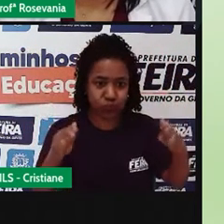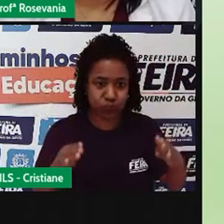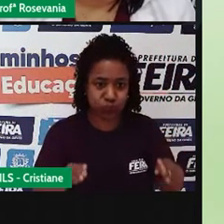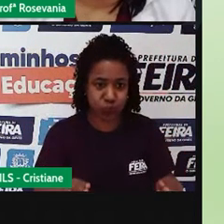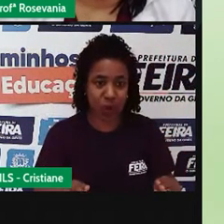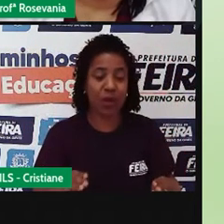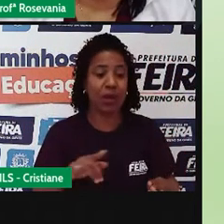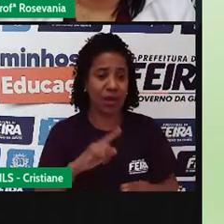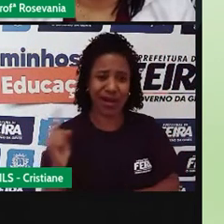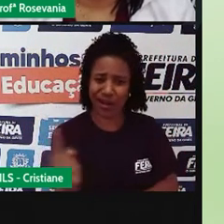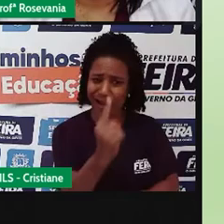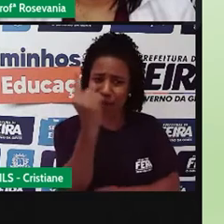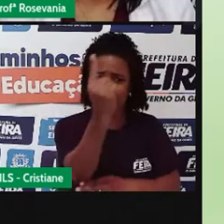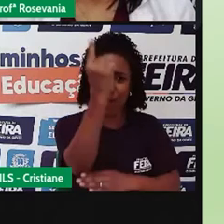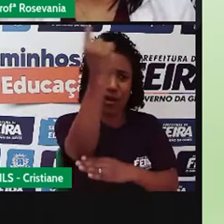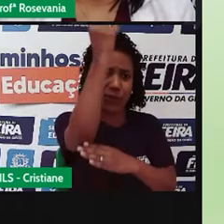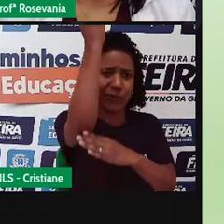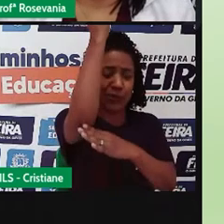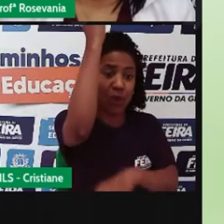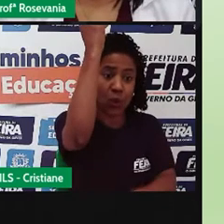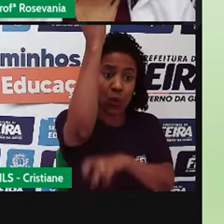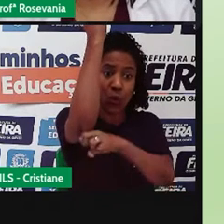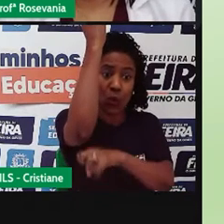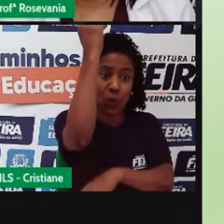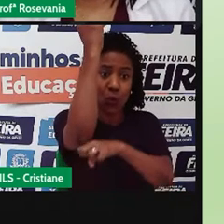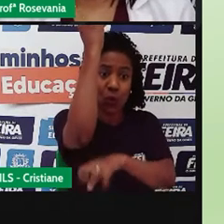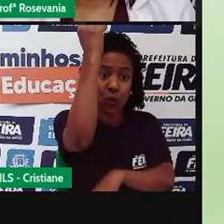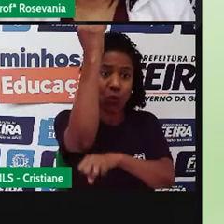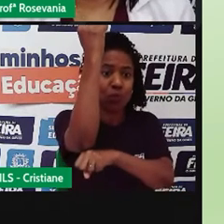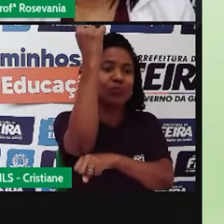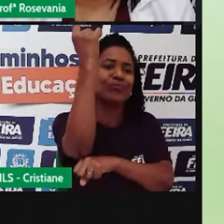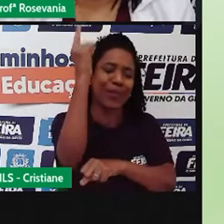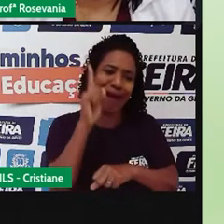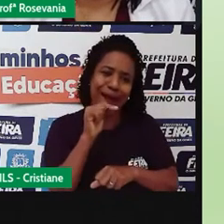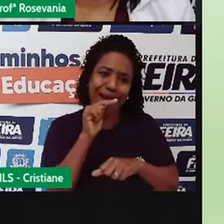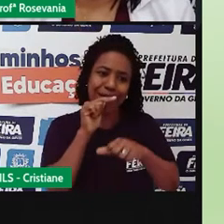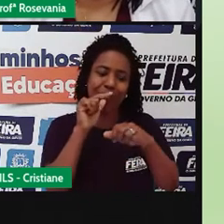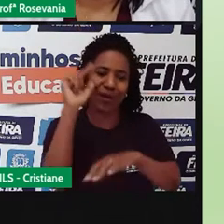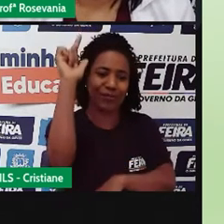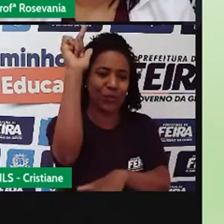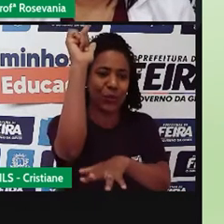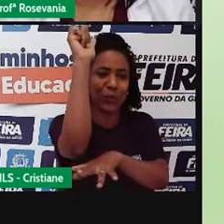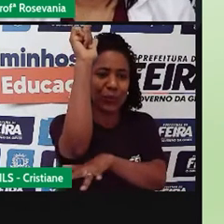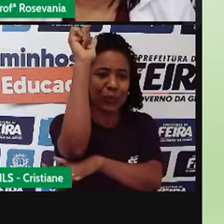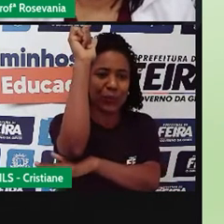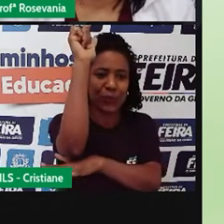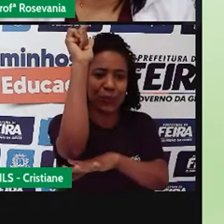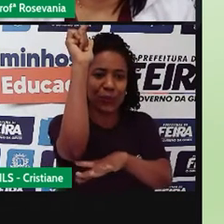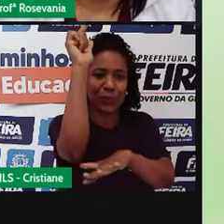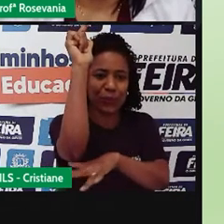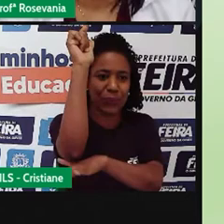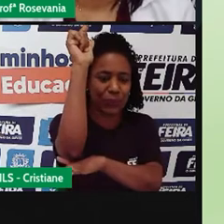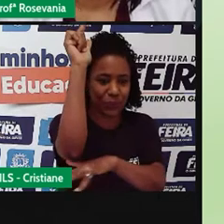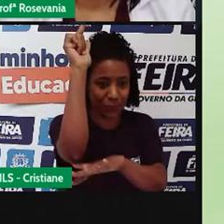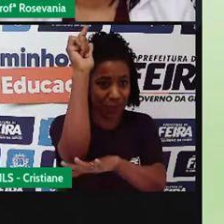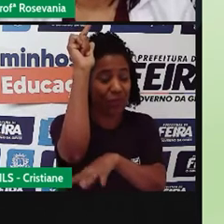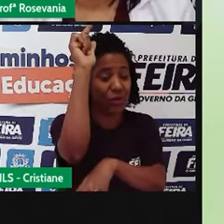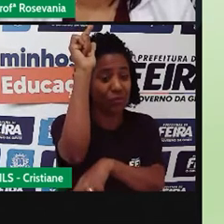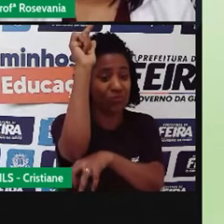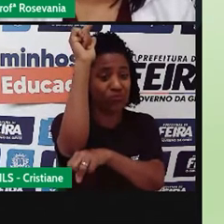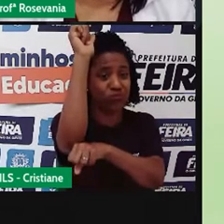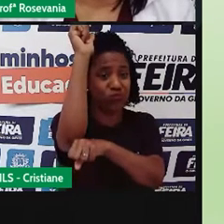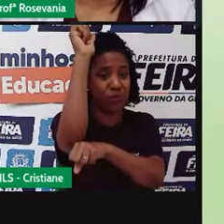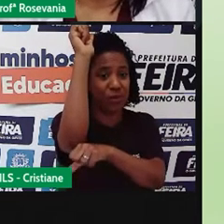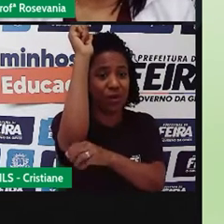chove mais, uma região que é mais úmida. Embora a industrialização, infelizmente, principalmente a indústria celulosa, tenha trazido muitas dessas